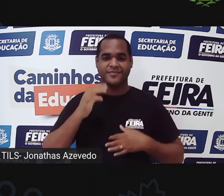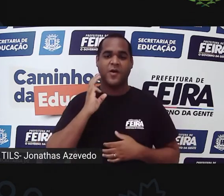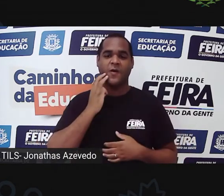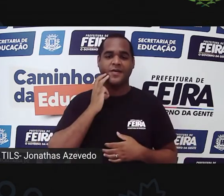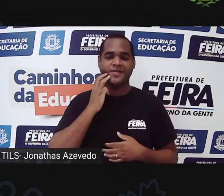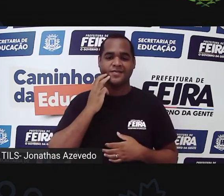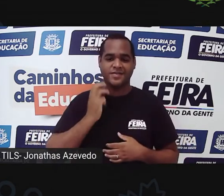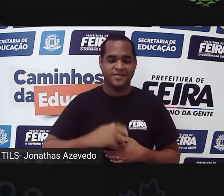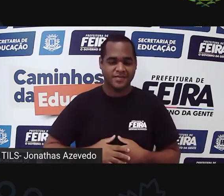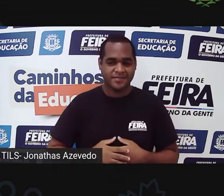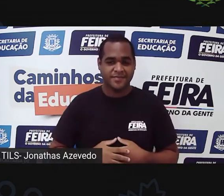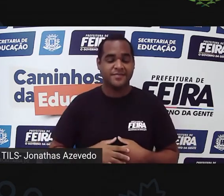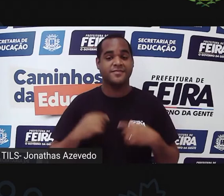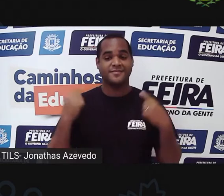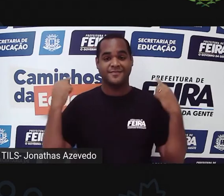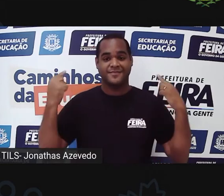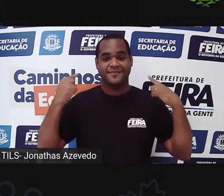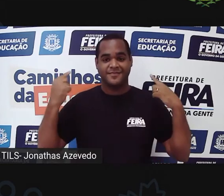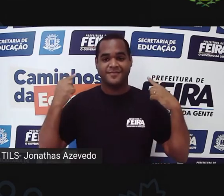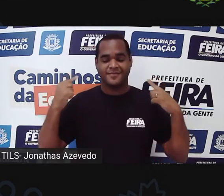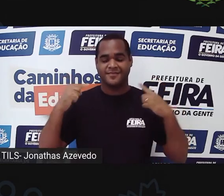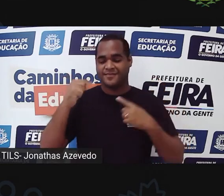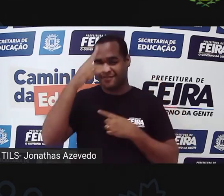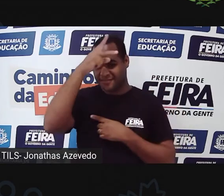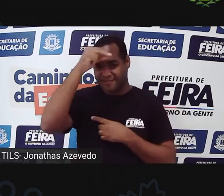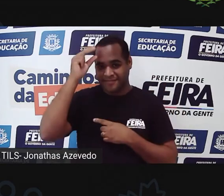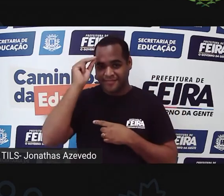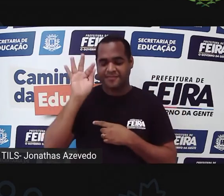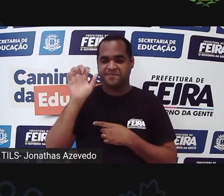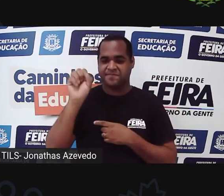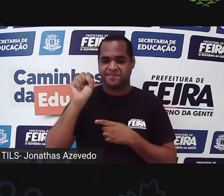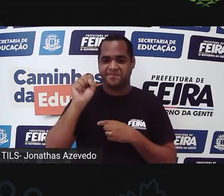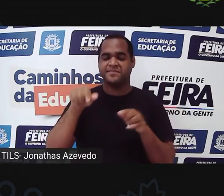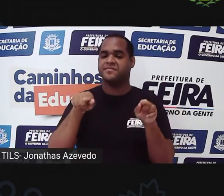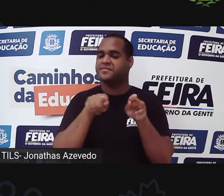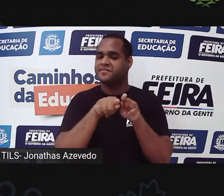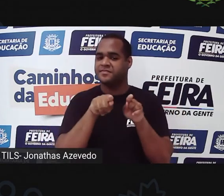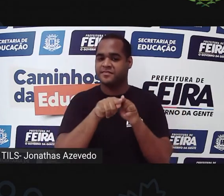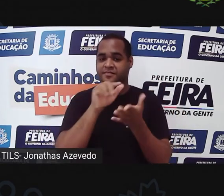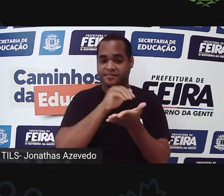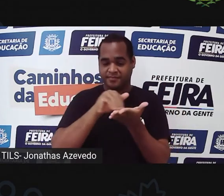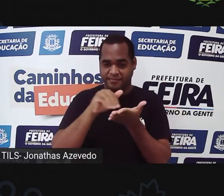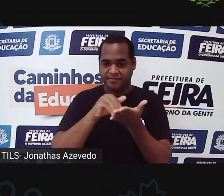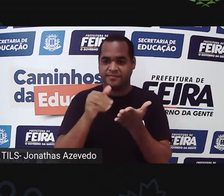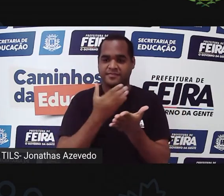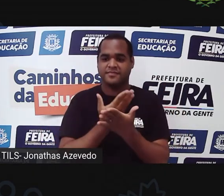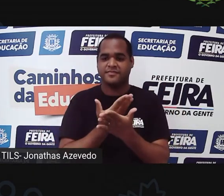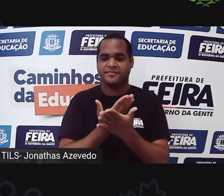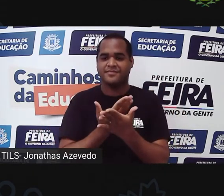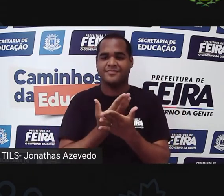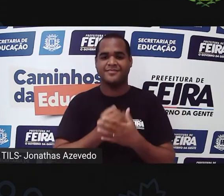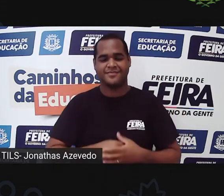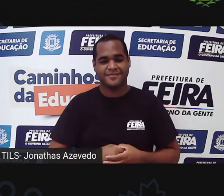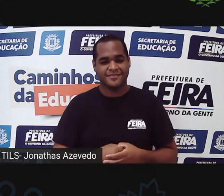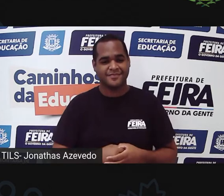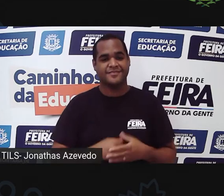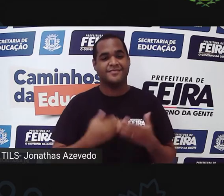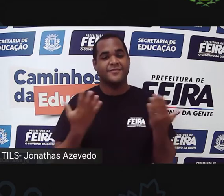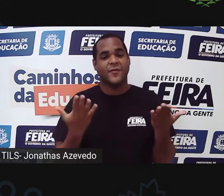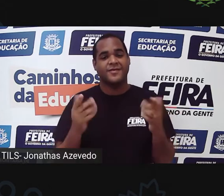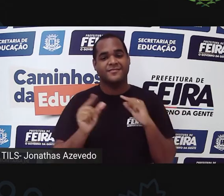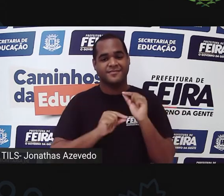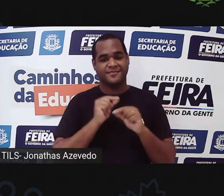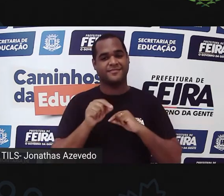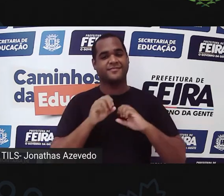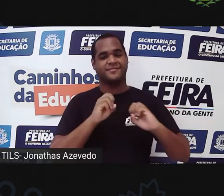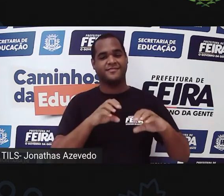neon. Aqui atrás de mim tem a logo da Prefeitura Municipal de Feira de Santana e da Secretaria Municipal de Educação. E na nossa